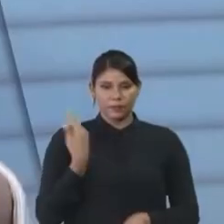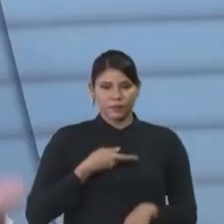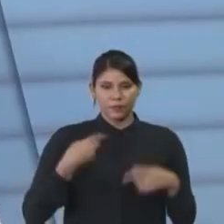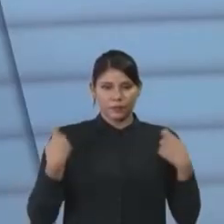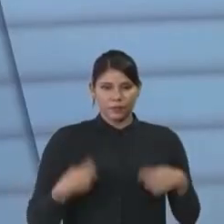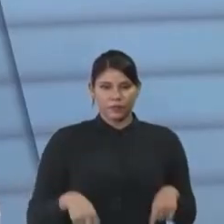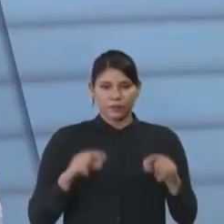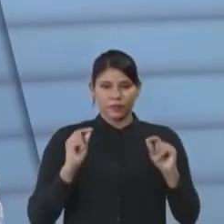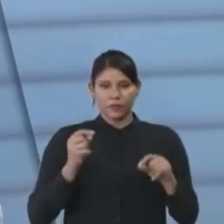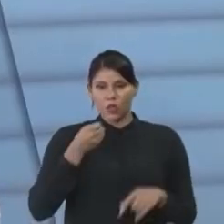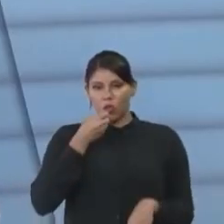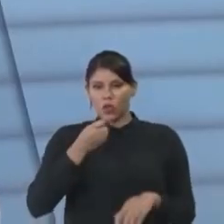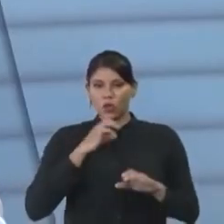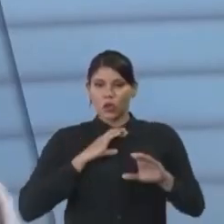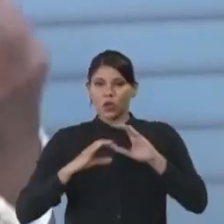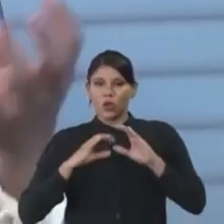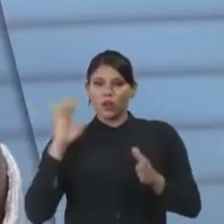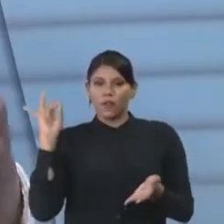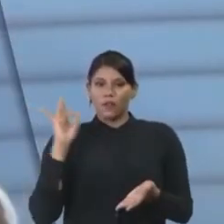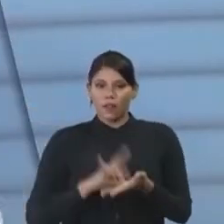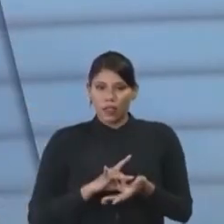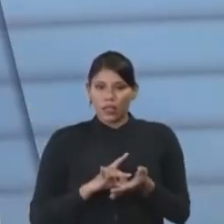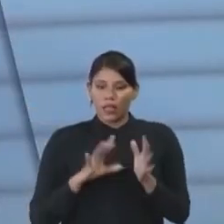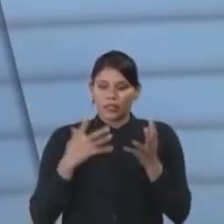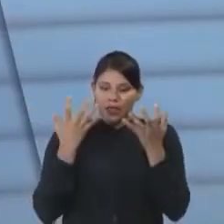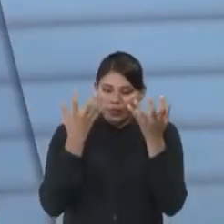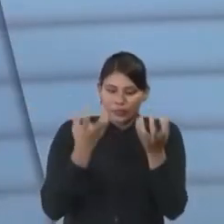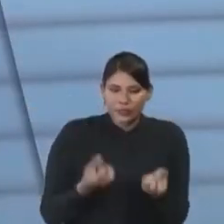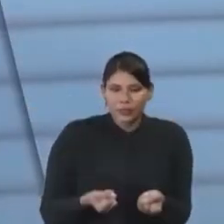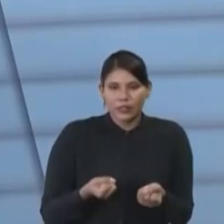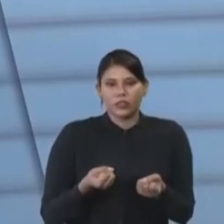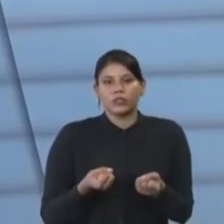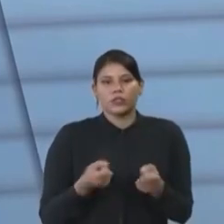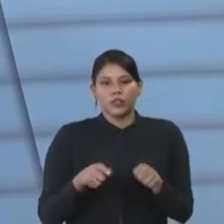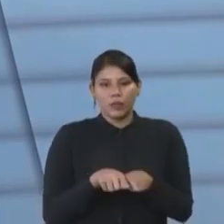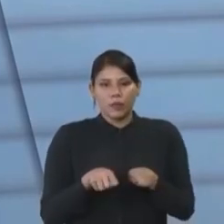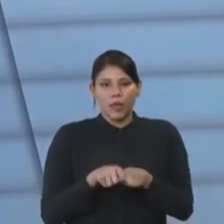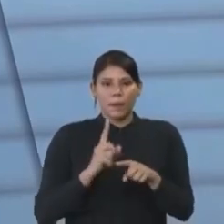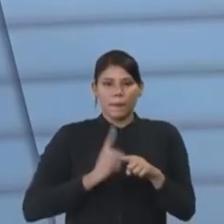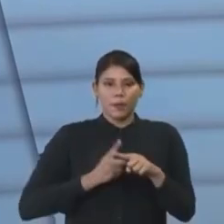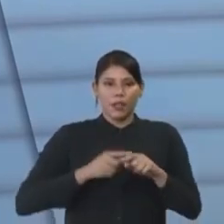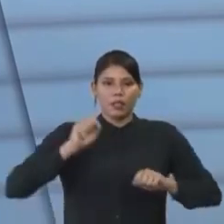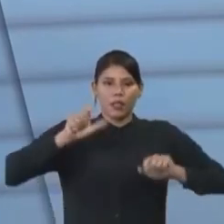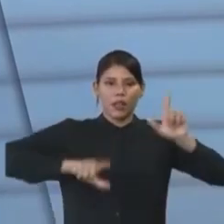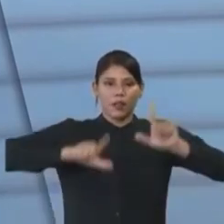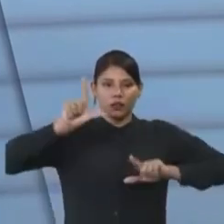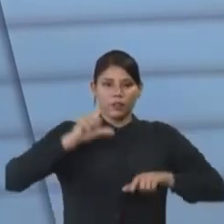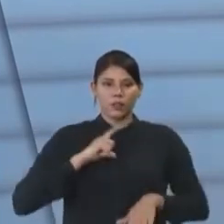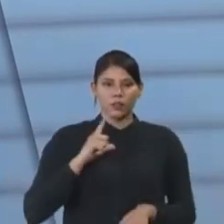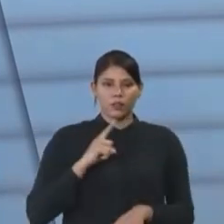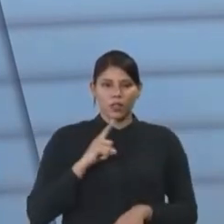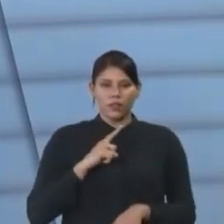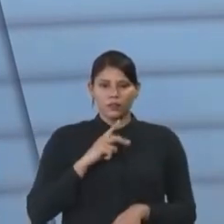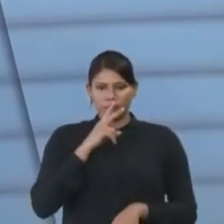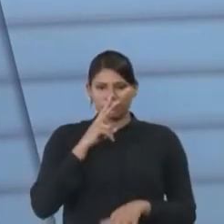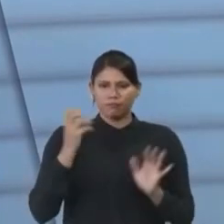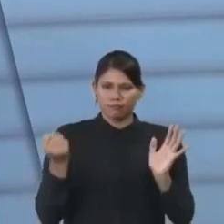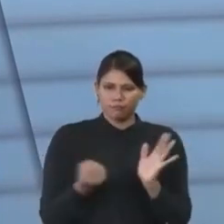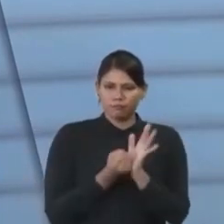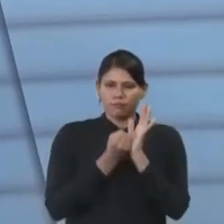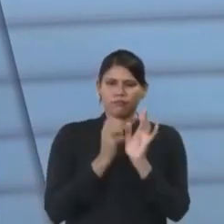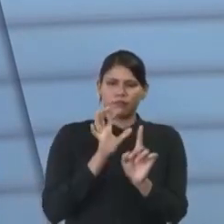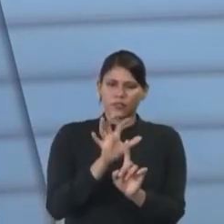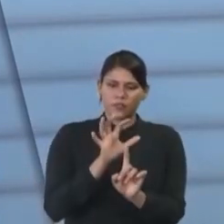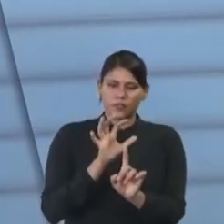os meios de comunicação realmente abracem essa causa também. Porque a televisão tem um impacto muito grande sobre as